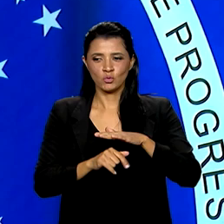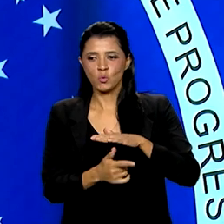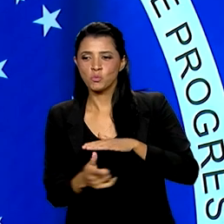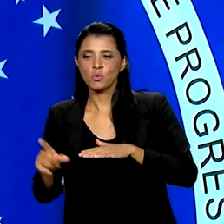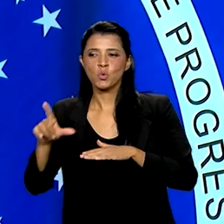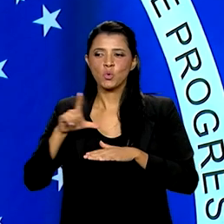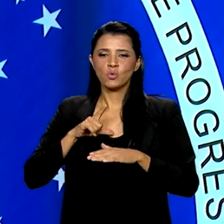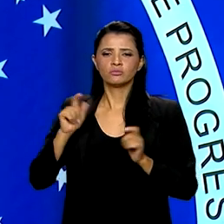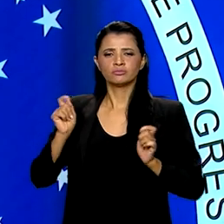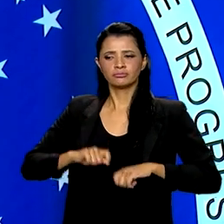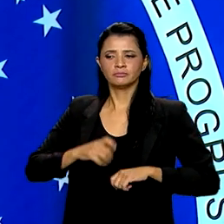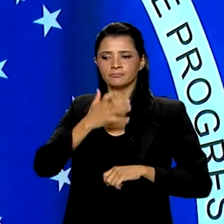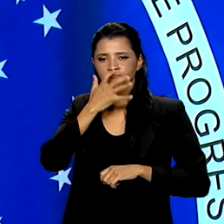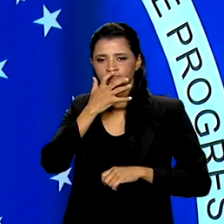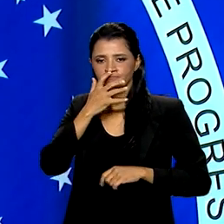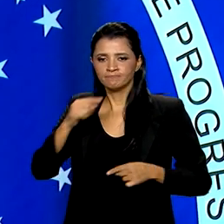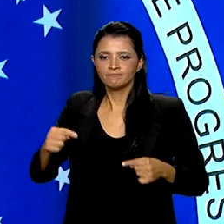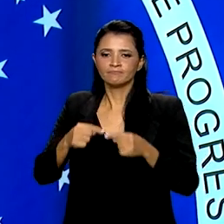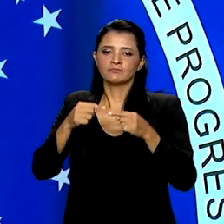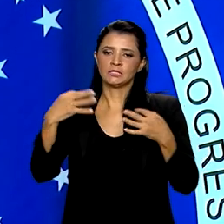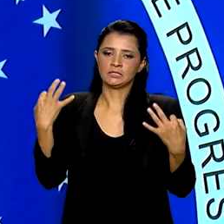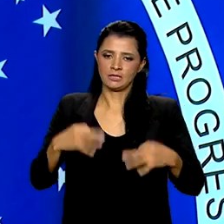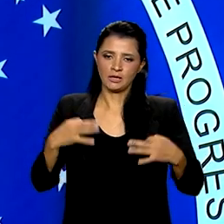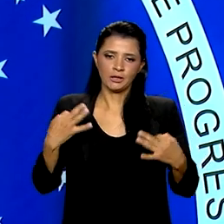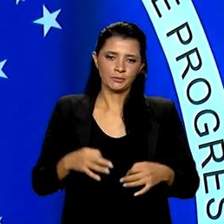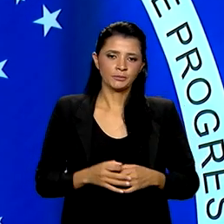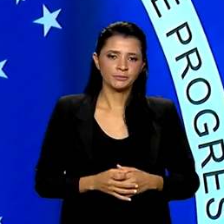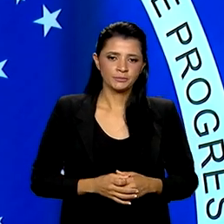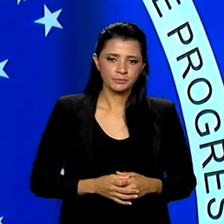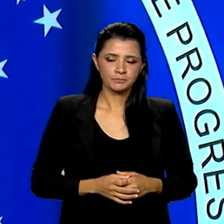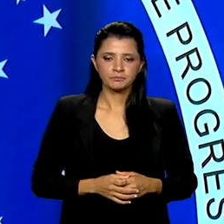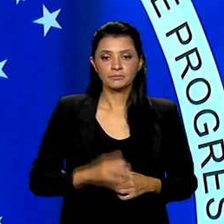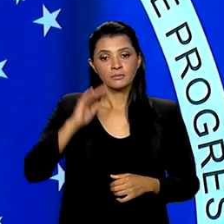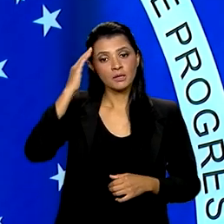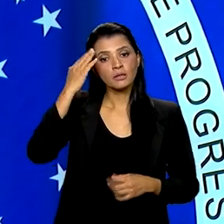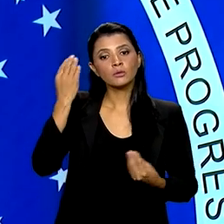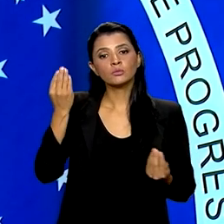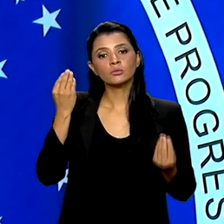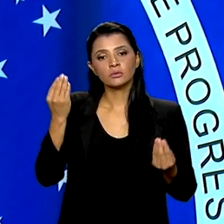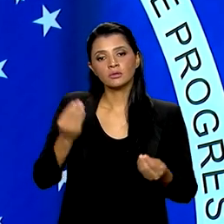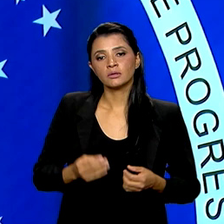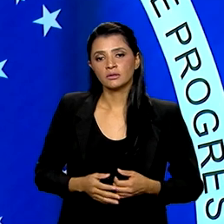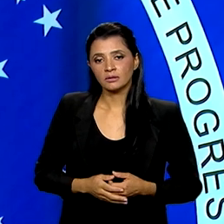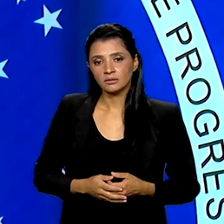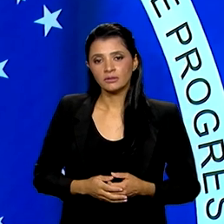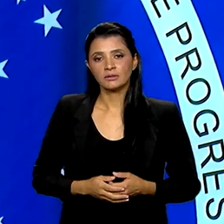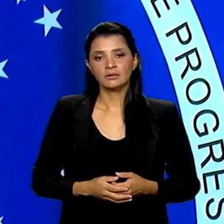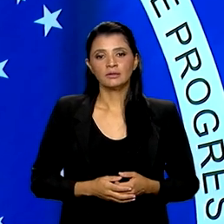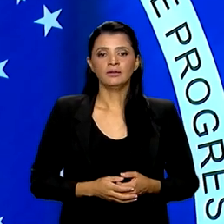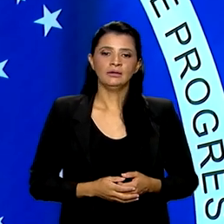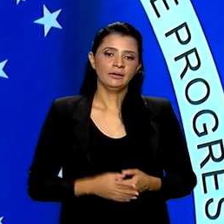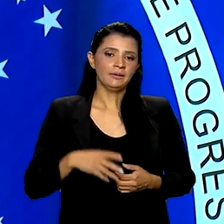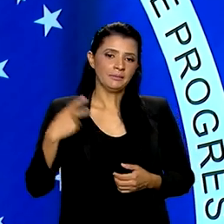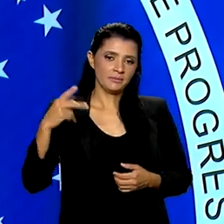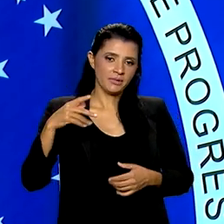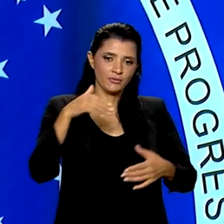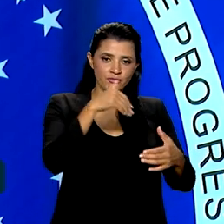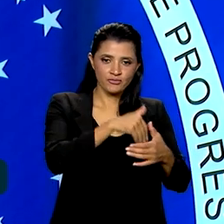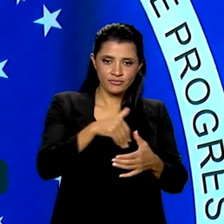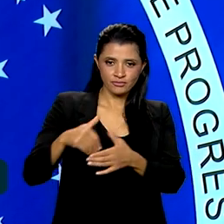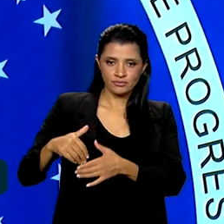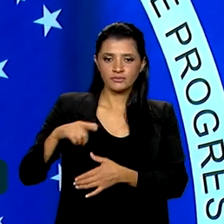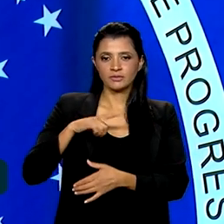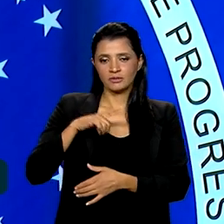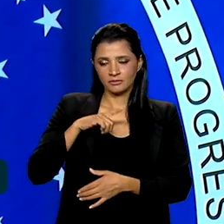que fizesse sentido. E eu entendo que, pela expressiva votação que nós